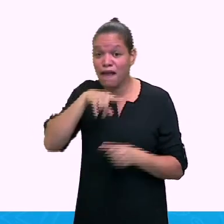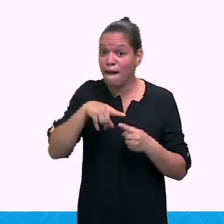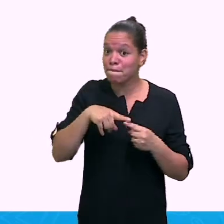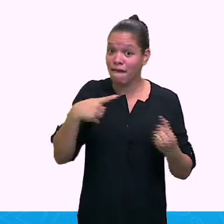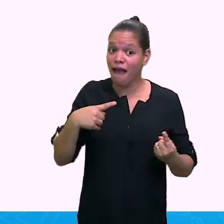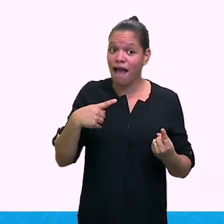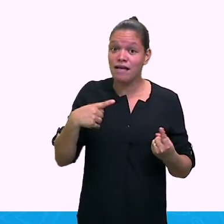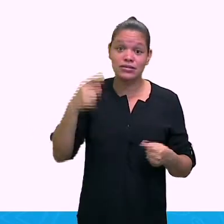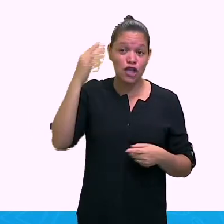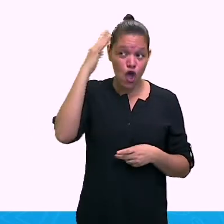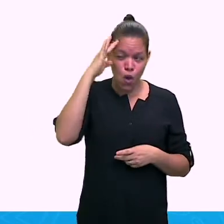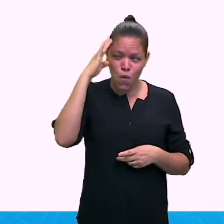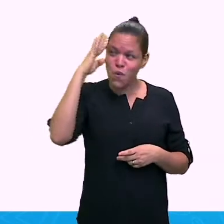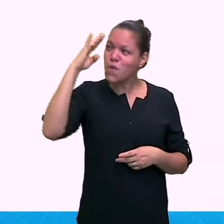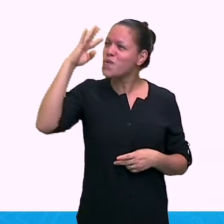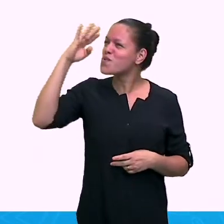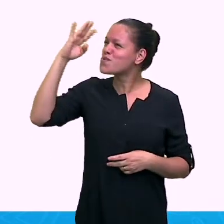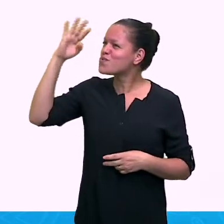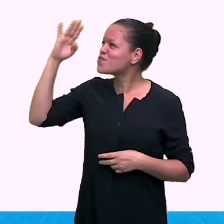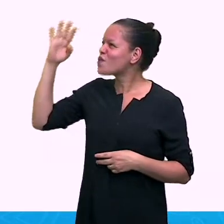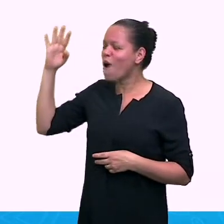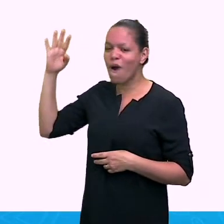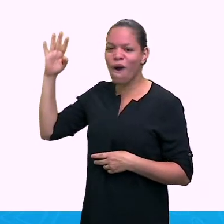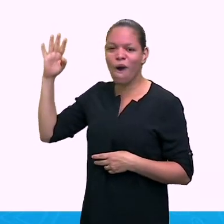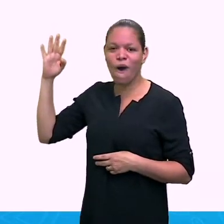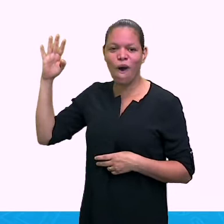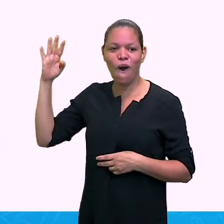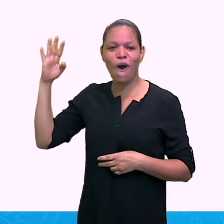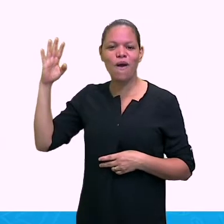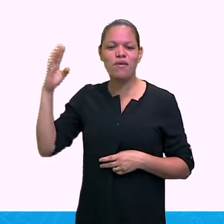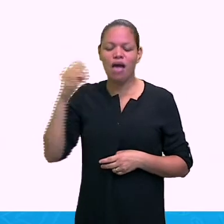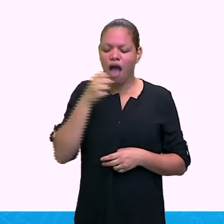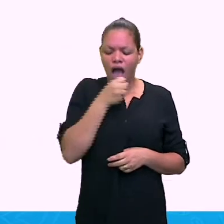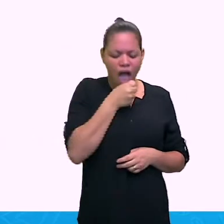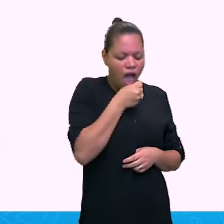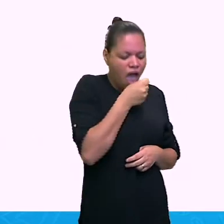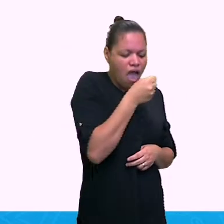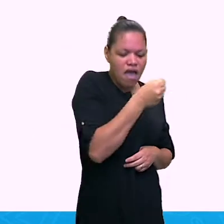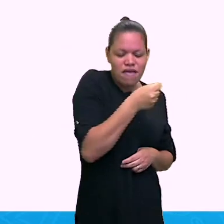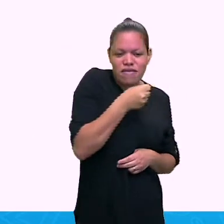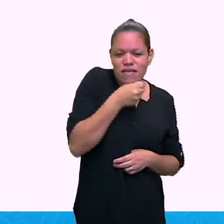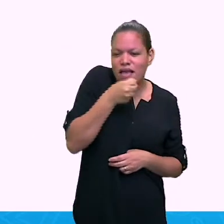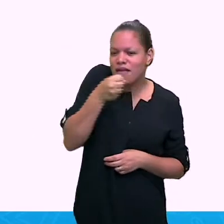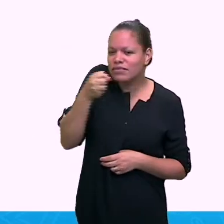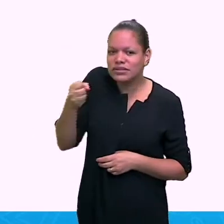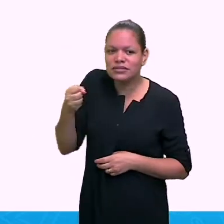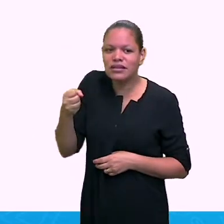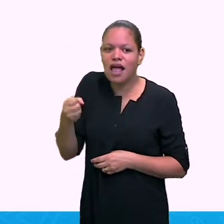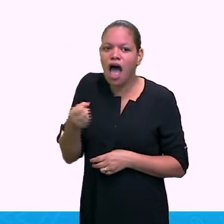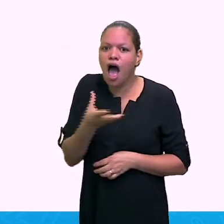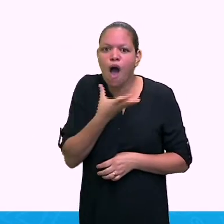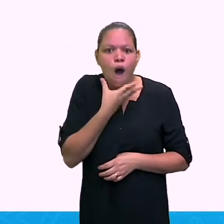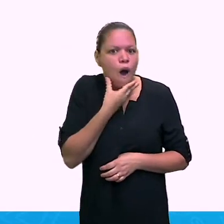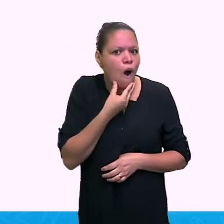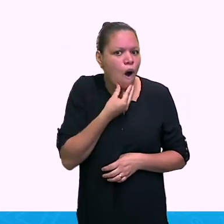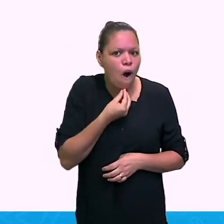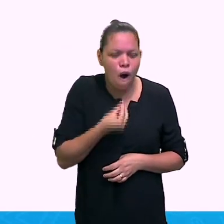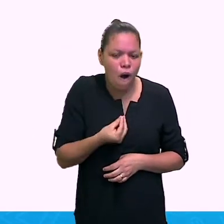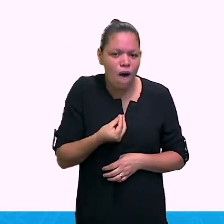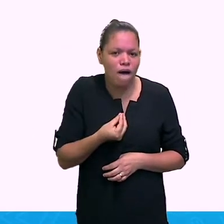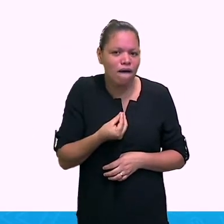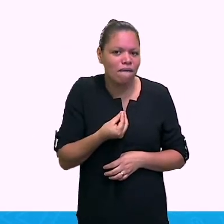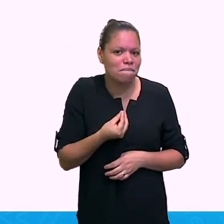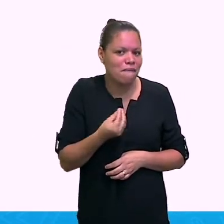o J.K. Rowling, E aí, o que seria esse J.K. Rowling?